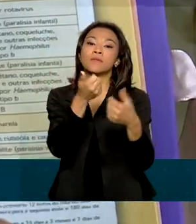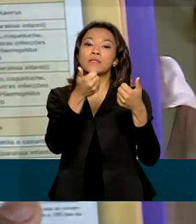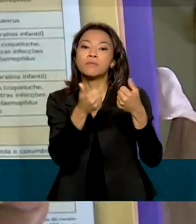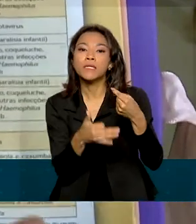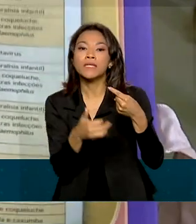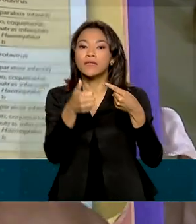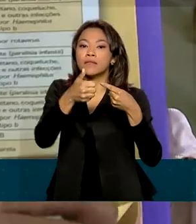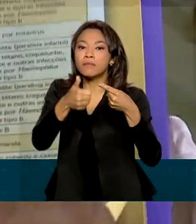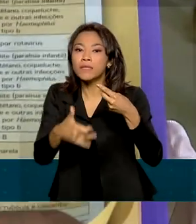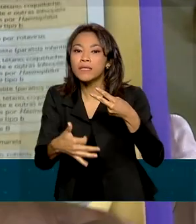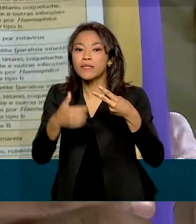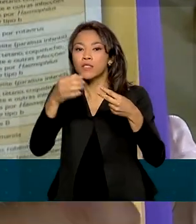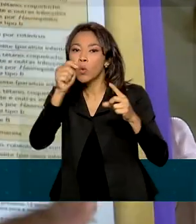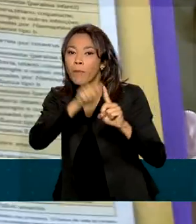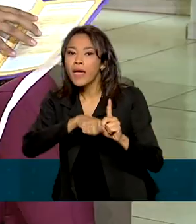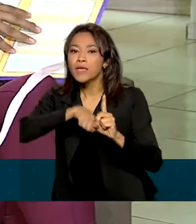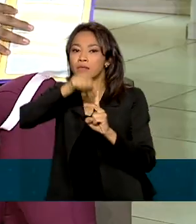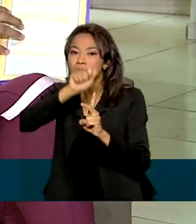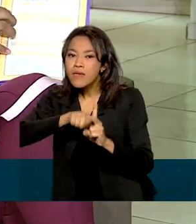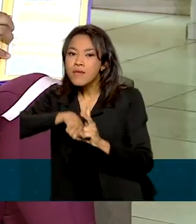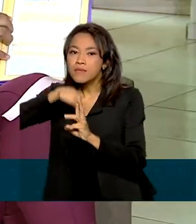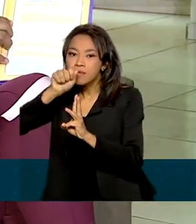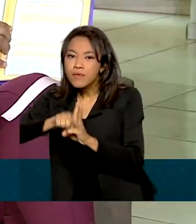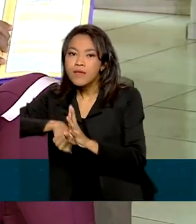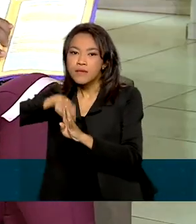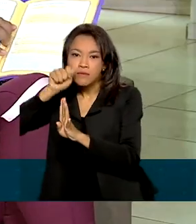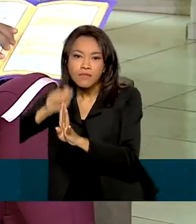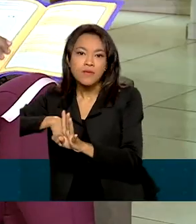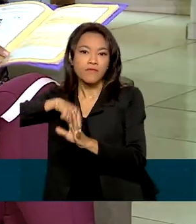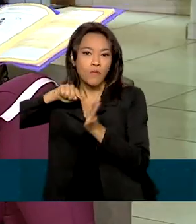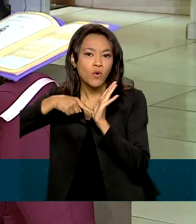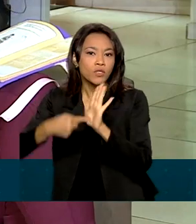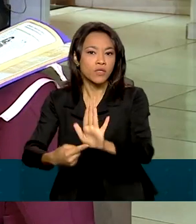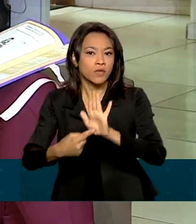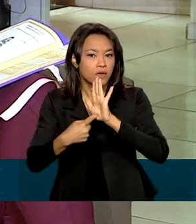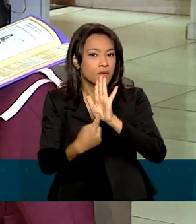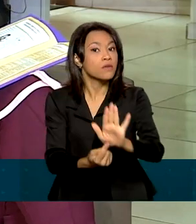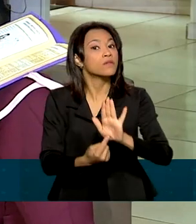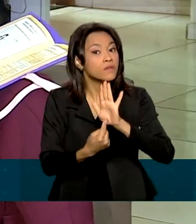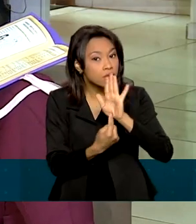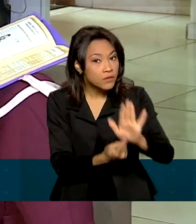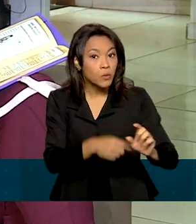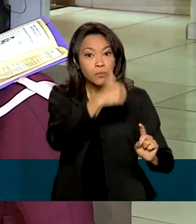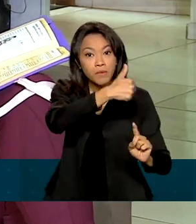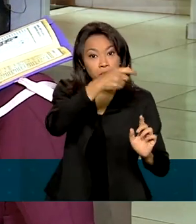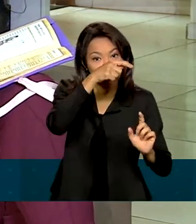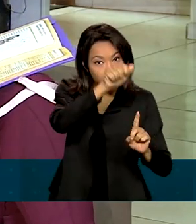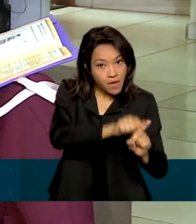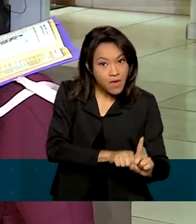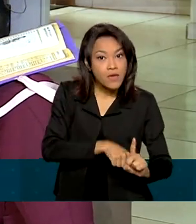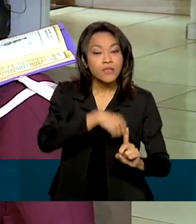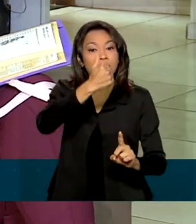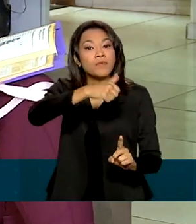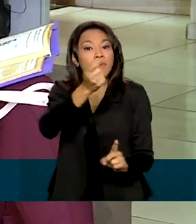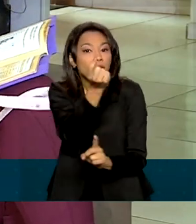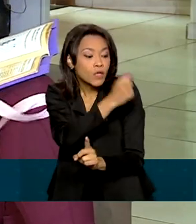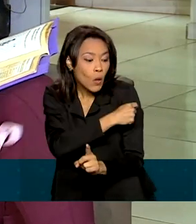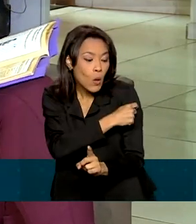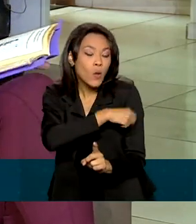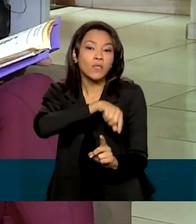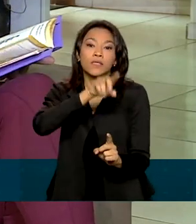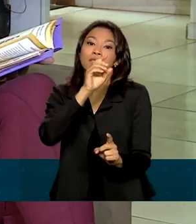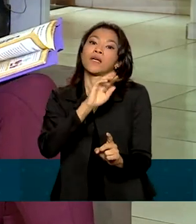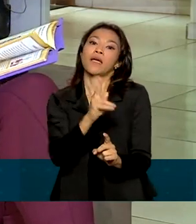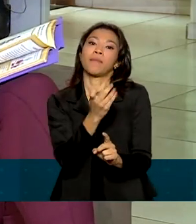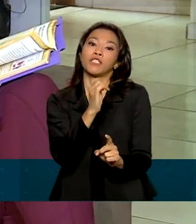de acordo com o mês, ele vai mostrando, se você puder observar, primeiro mês, as primeiras doses, hepatite B,